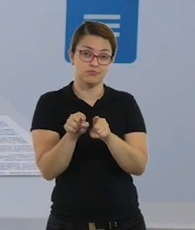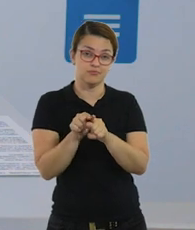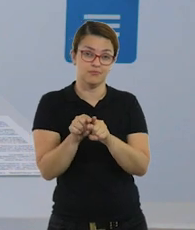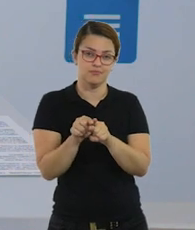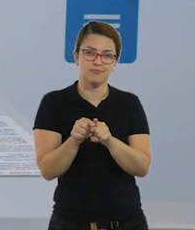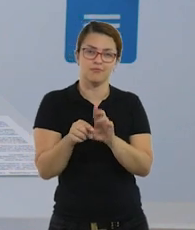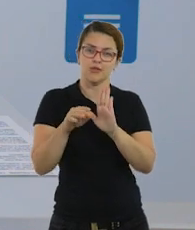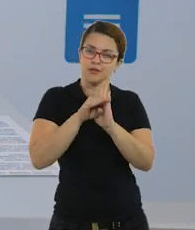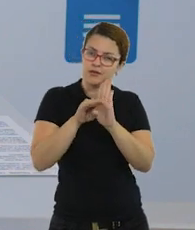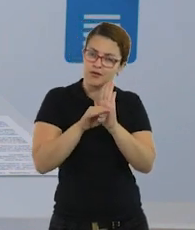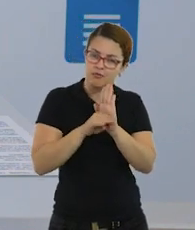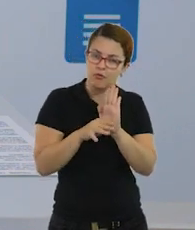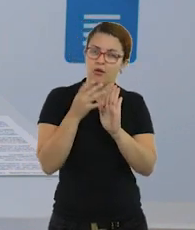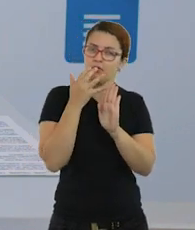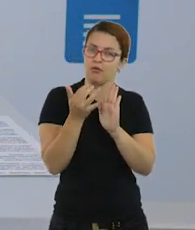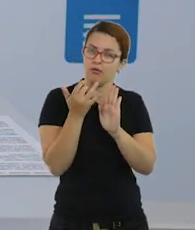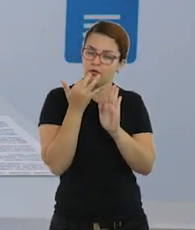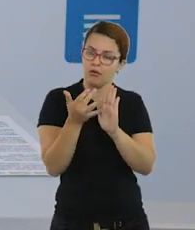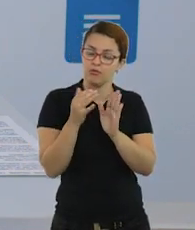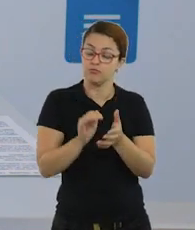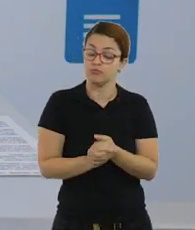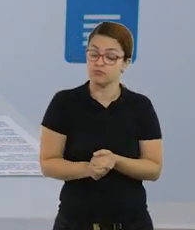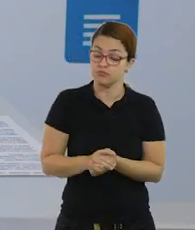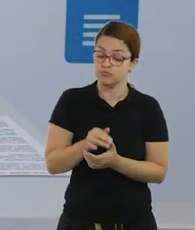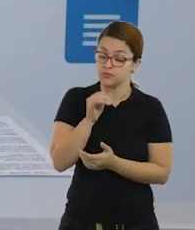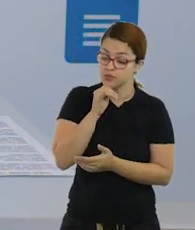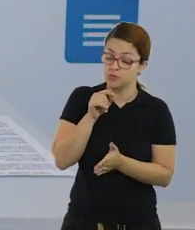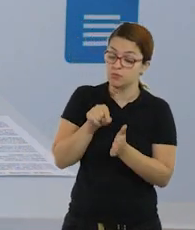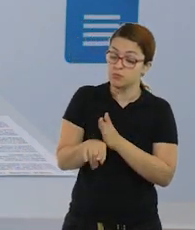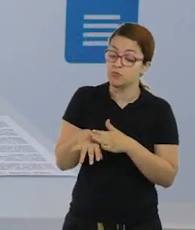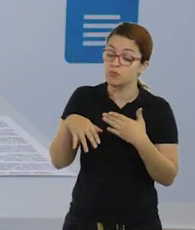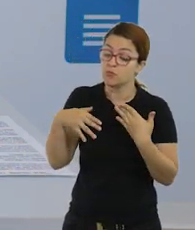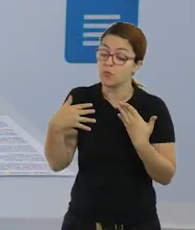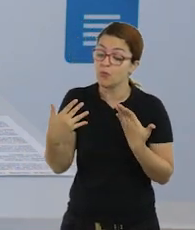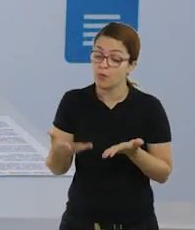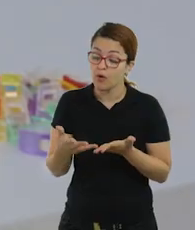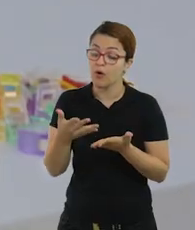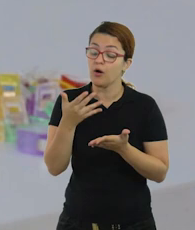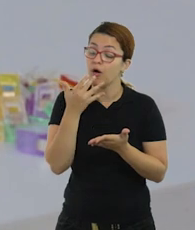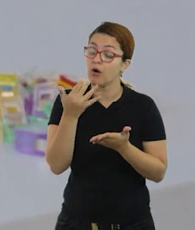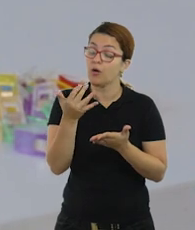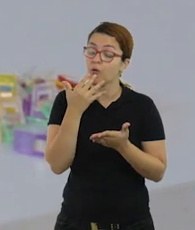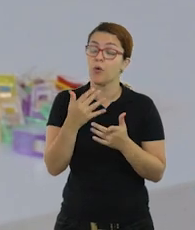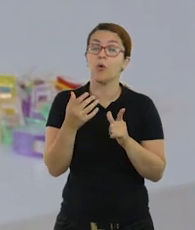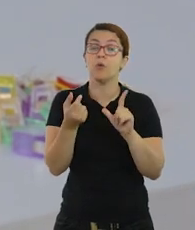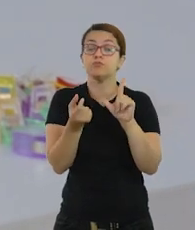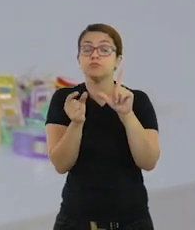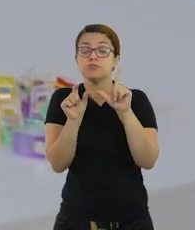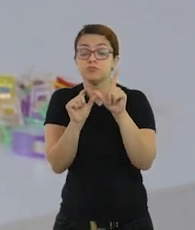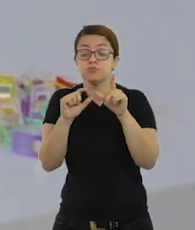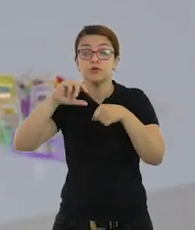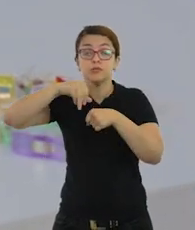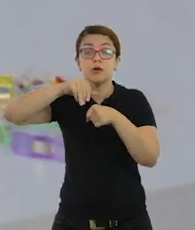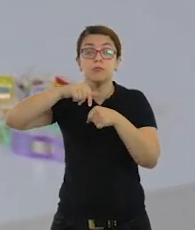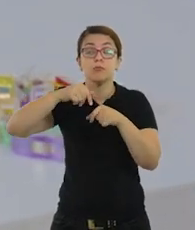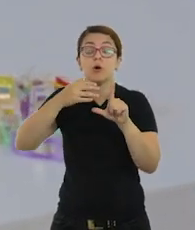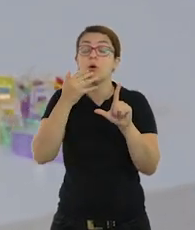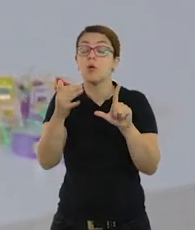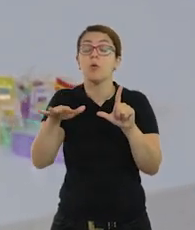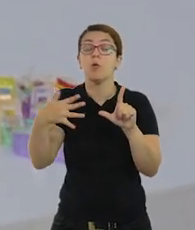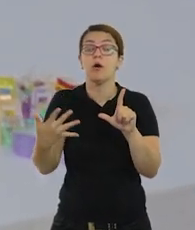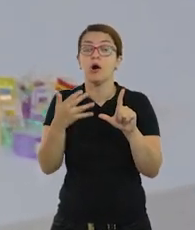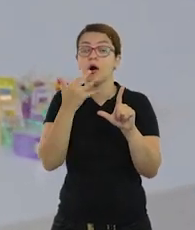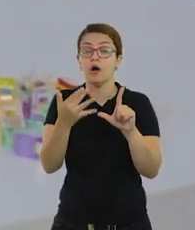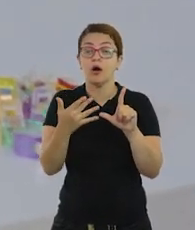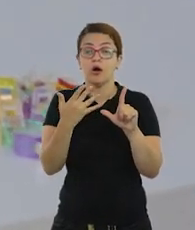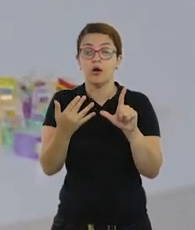relação à ordem, à cor. Então, perguntar para a criança, qual foi a primeira, qual é a cor da primeira tampinha que você colocou aqui embaixo